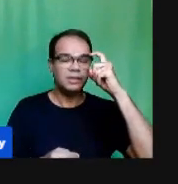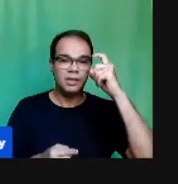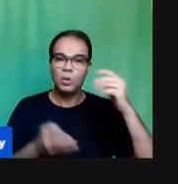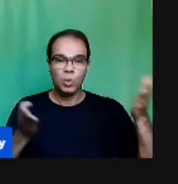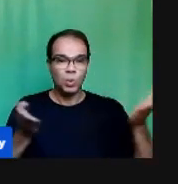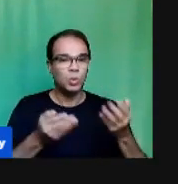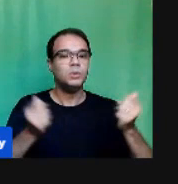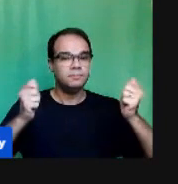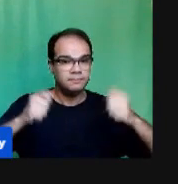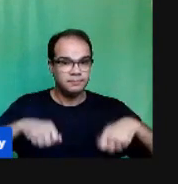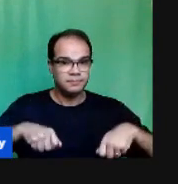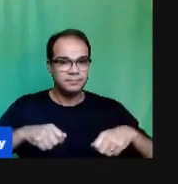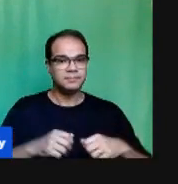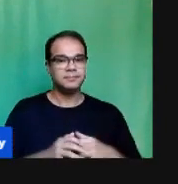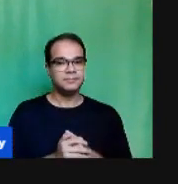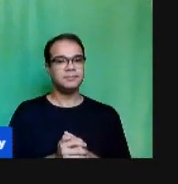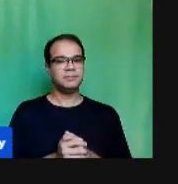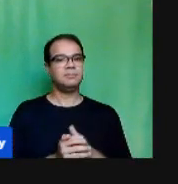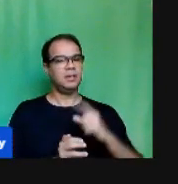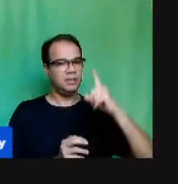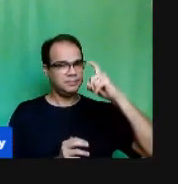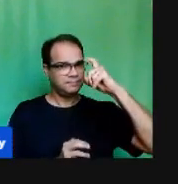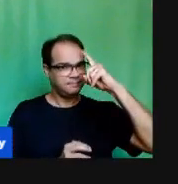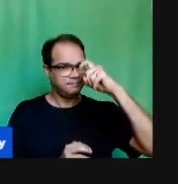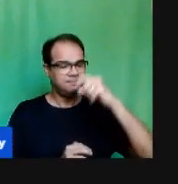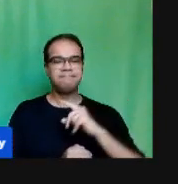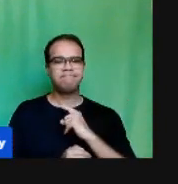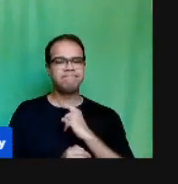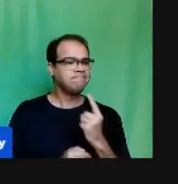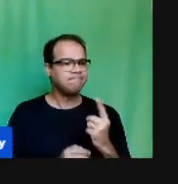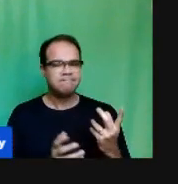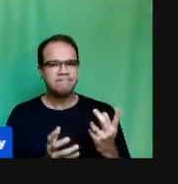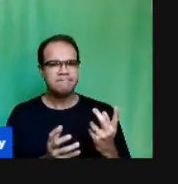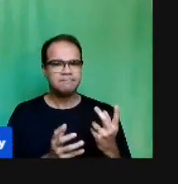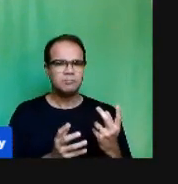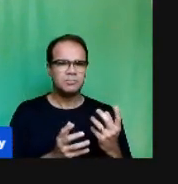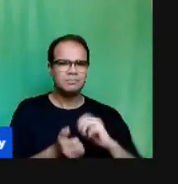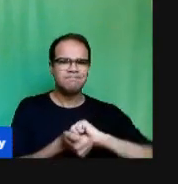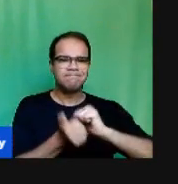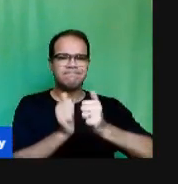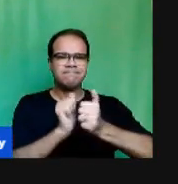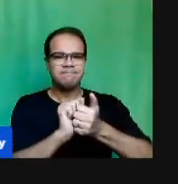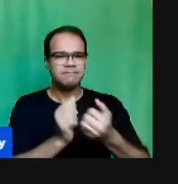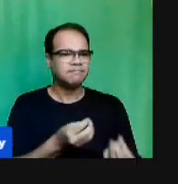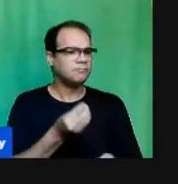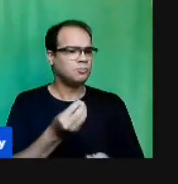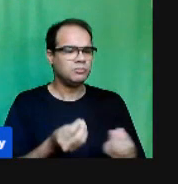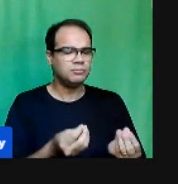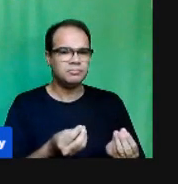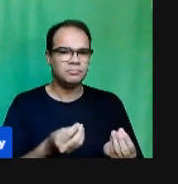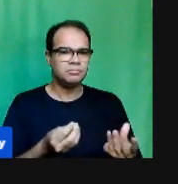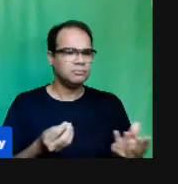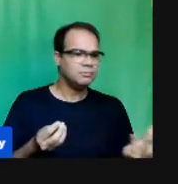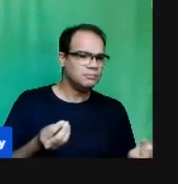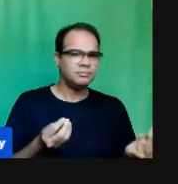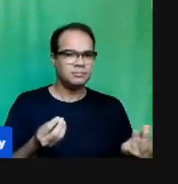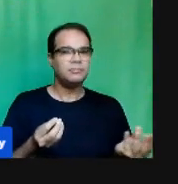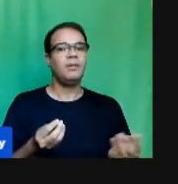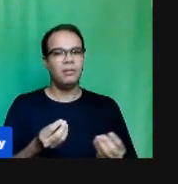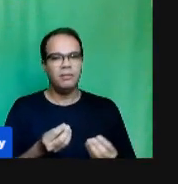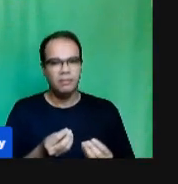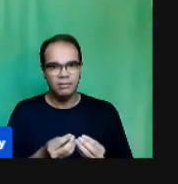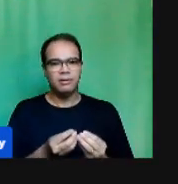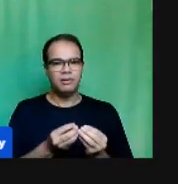Tiveram A dificuldade Para se adaptar Ao ensino remoto A pandemia Impôs Grandes